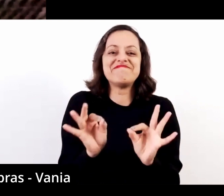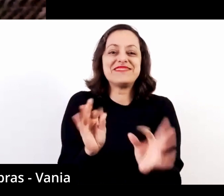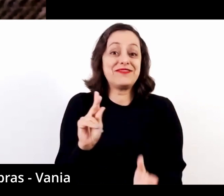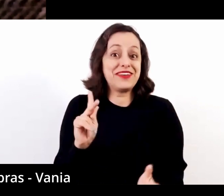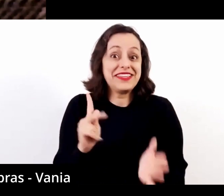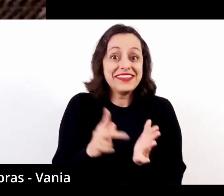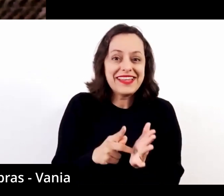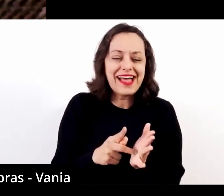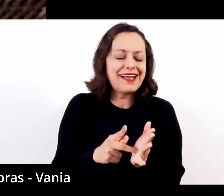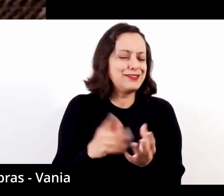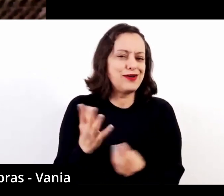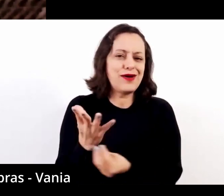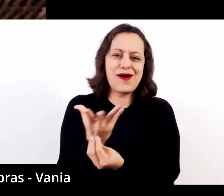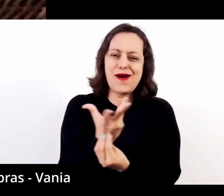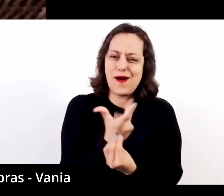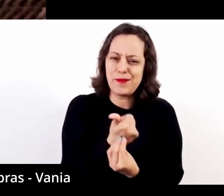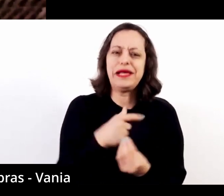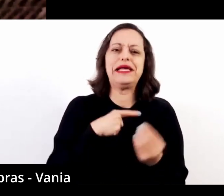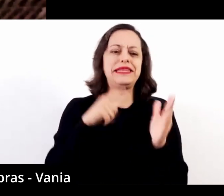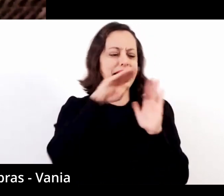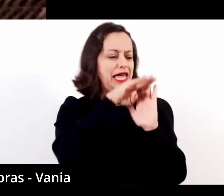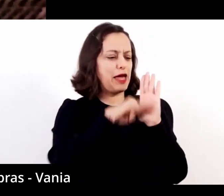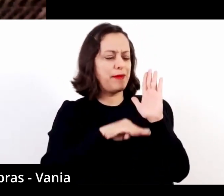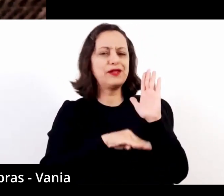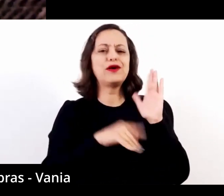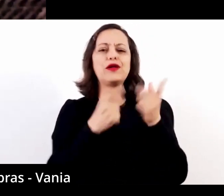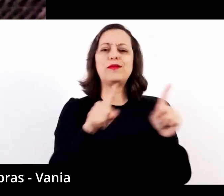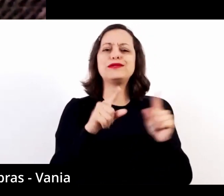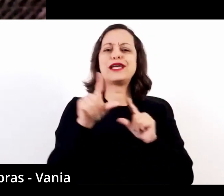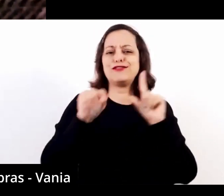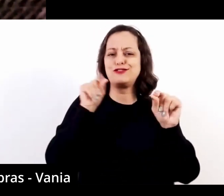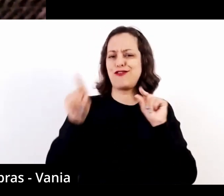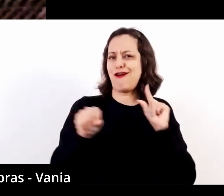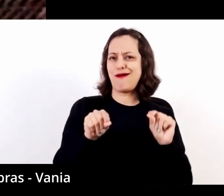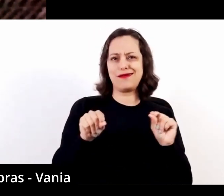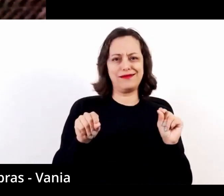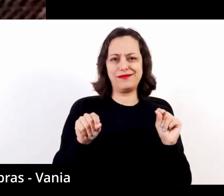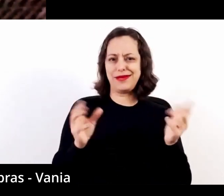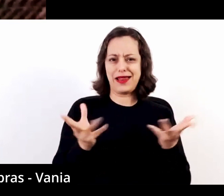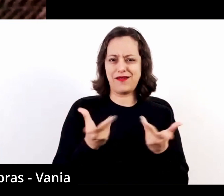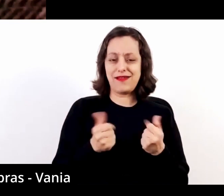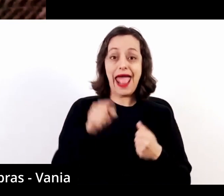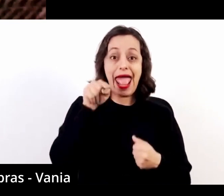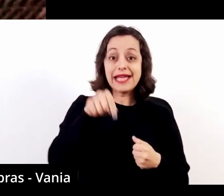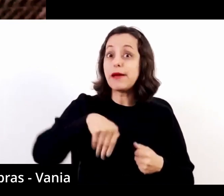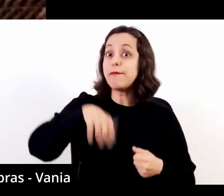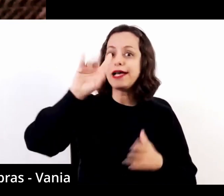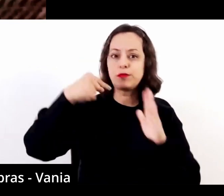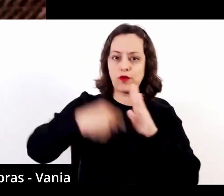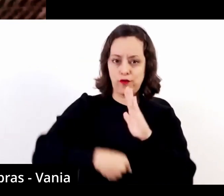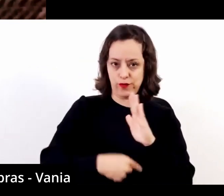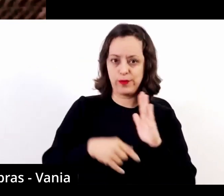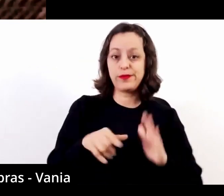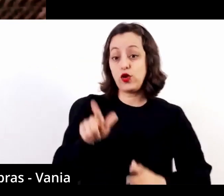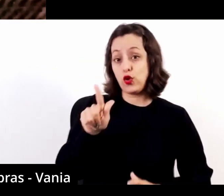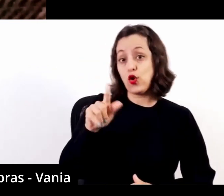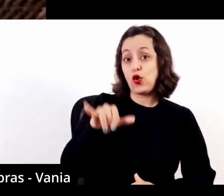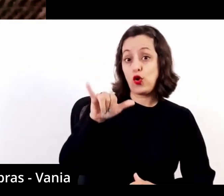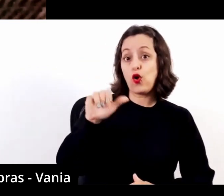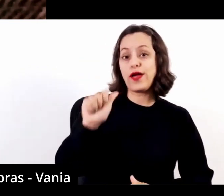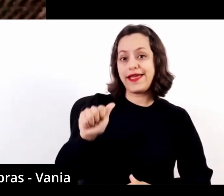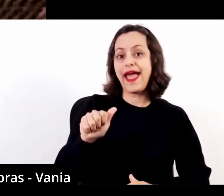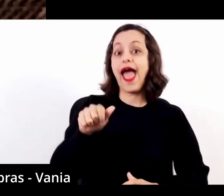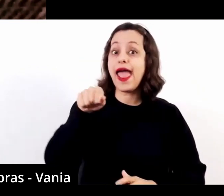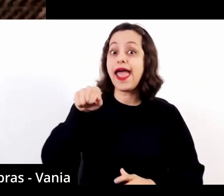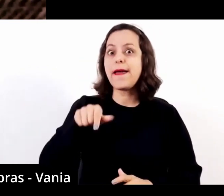muito, verdadeiramente, uma das obras-primas do repertório, muitos a consideram a mais profunda dos 24 Caprichos de